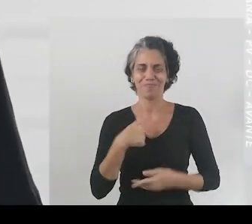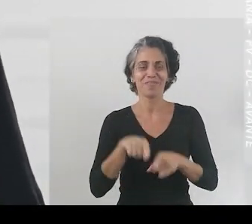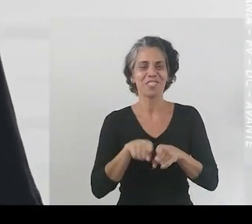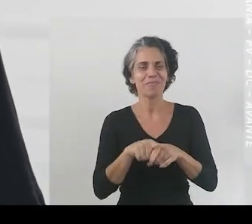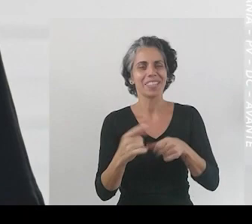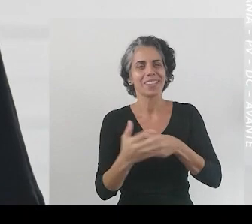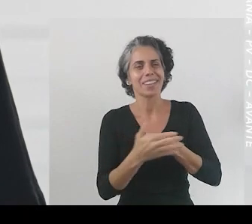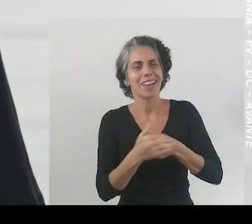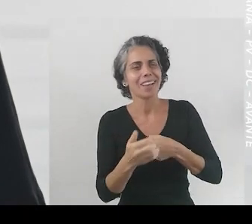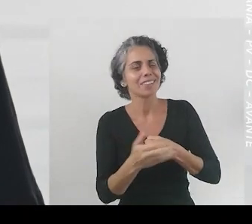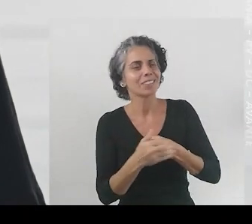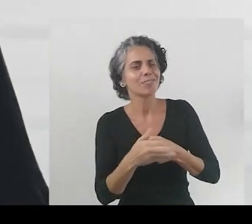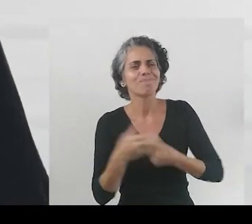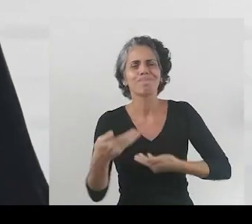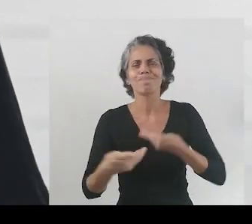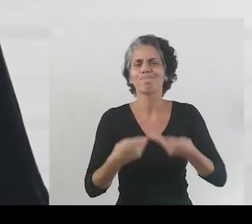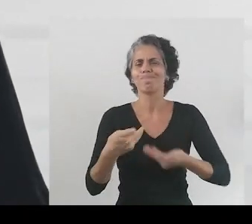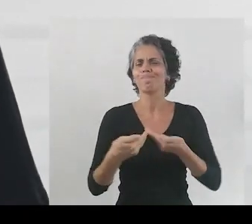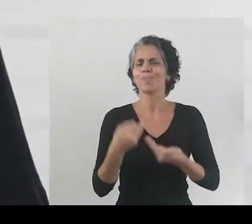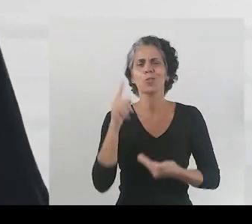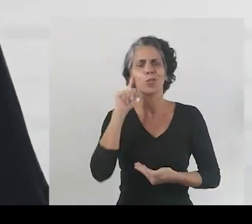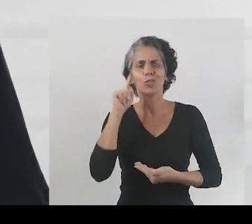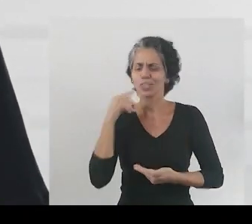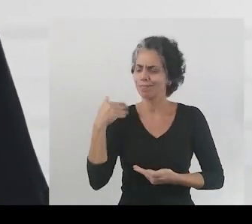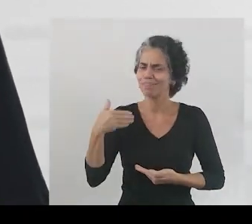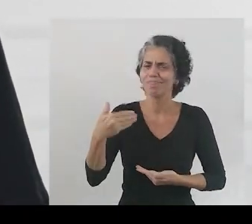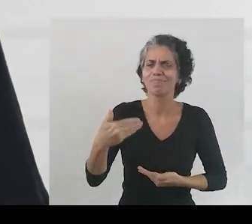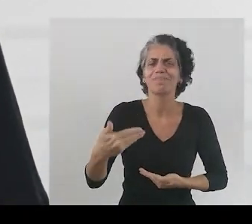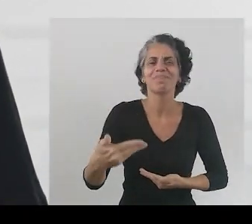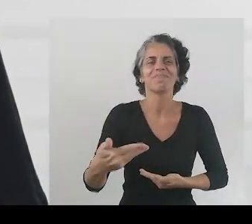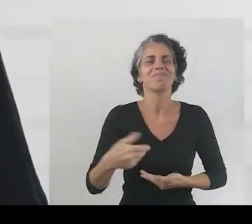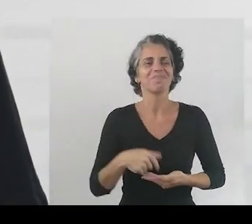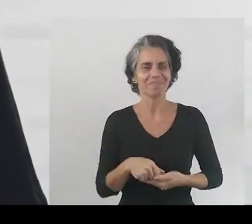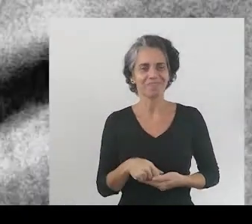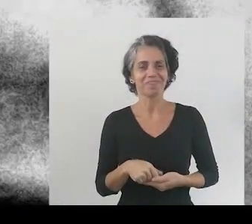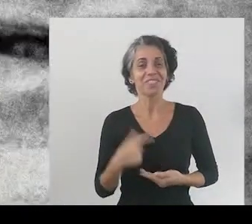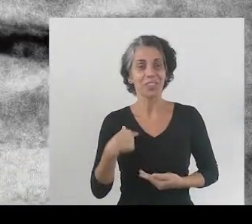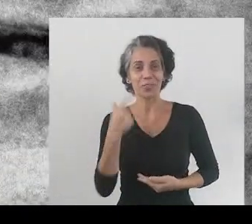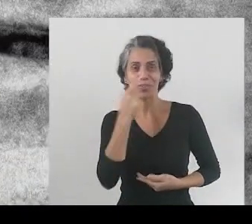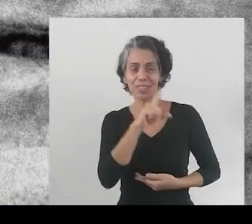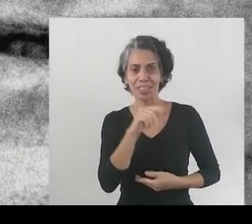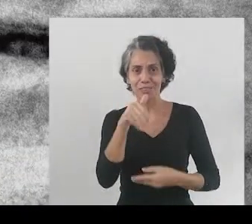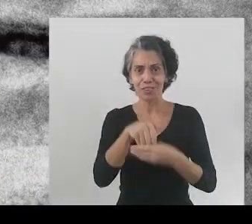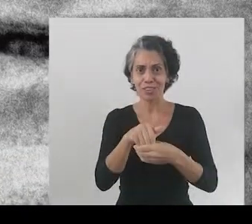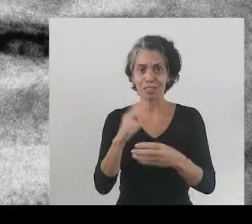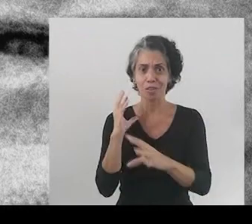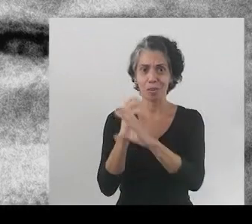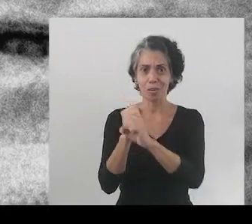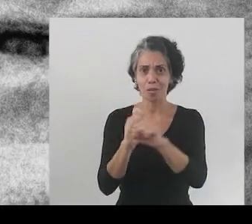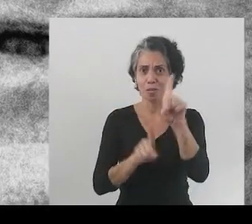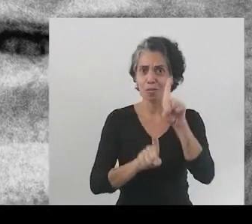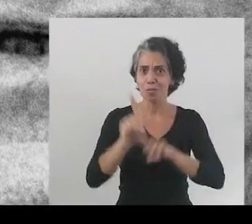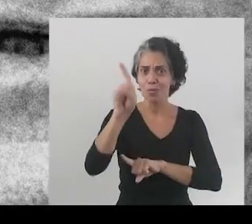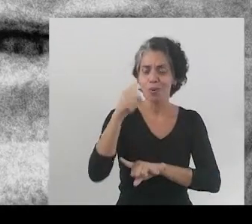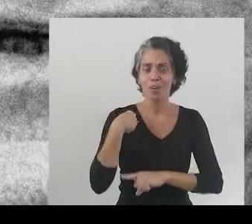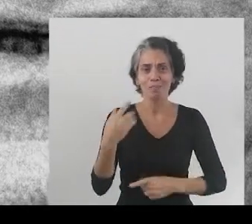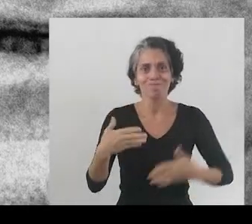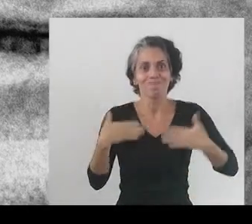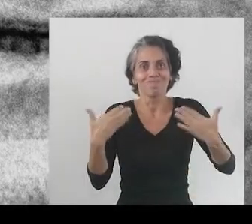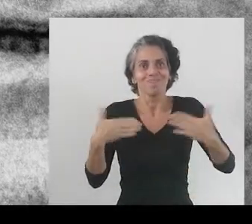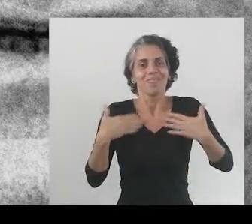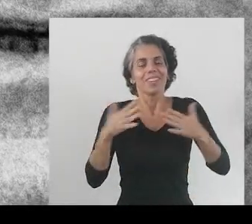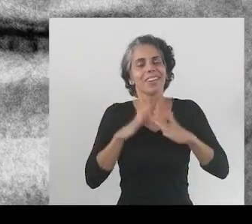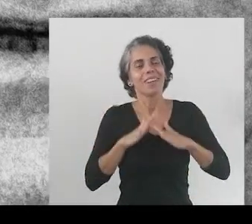como Crivella tenta esconder a sua incompetência à frente da saúde pública no Rio. A saúde do Rio foi abandonada pelo Crivella.